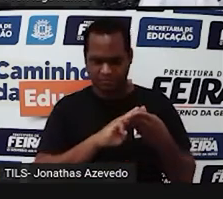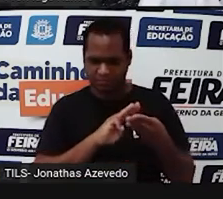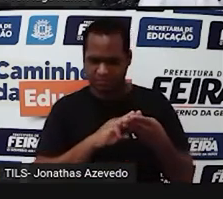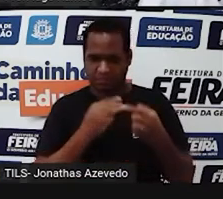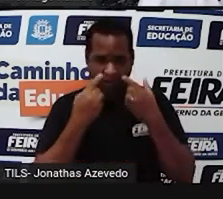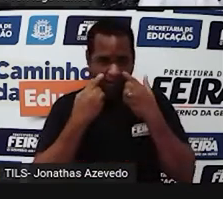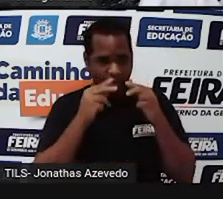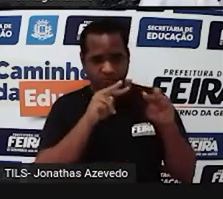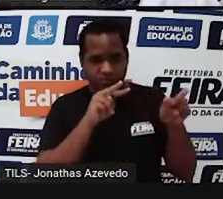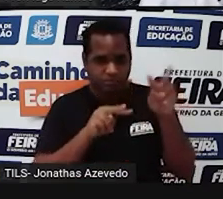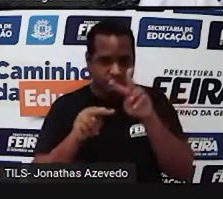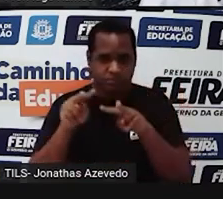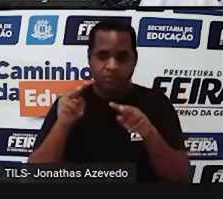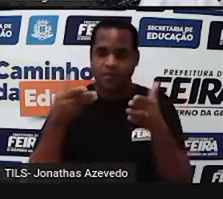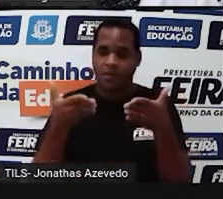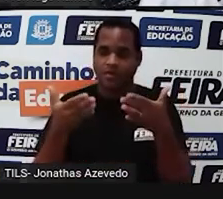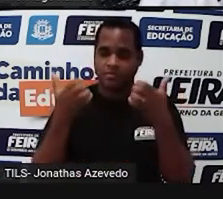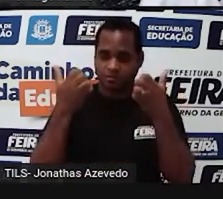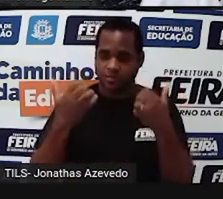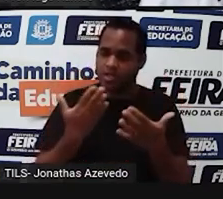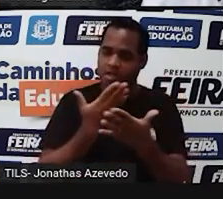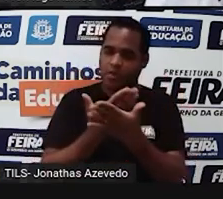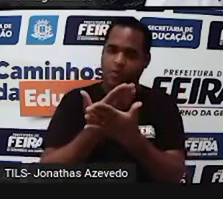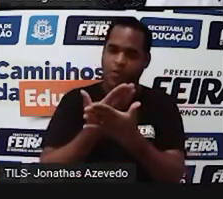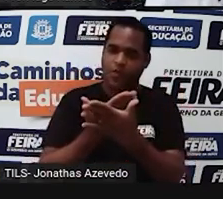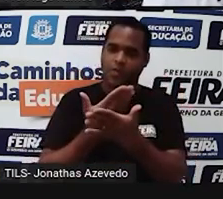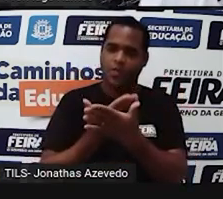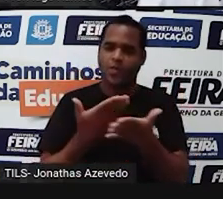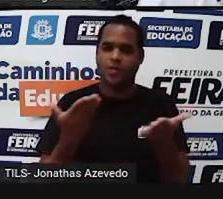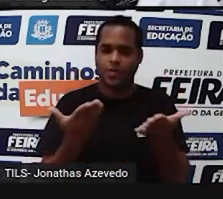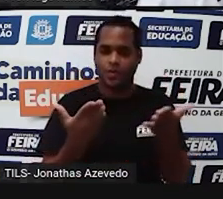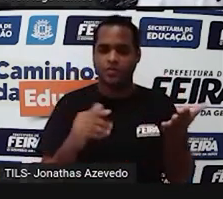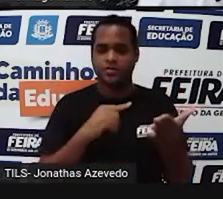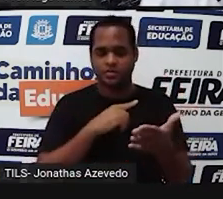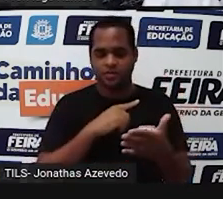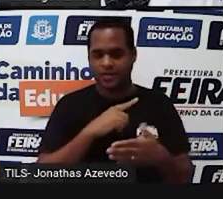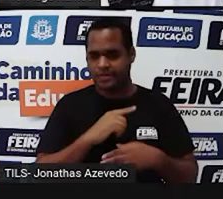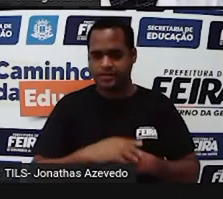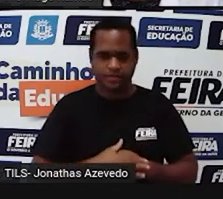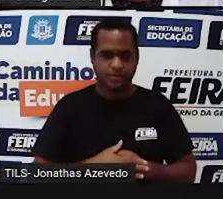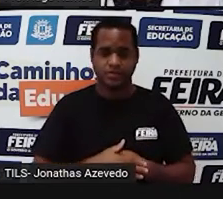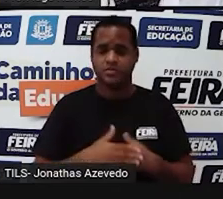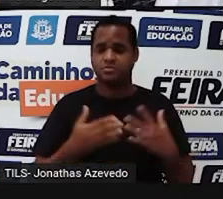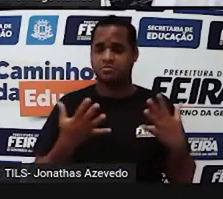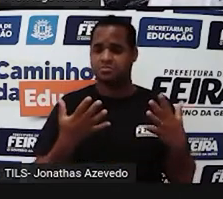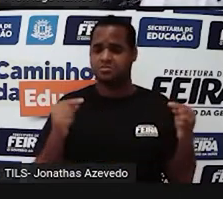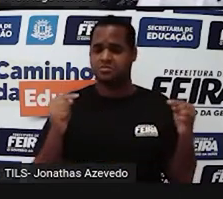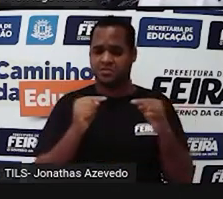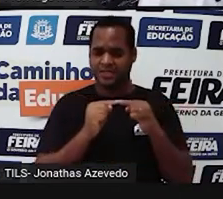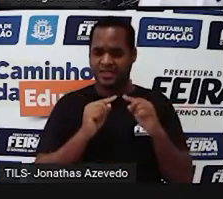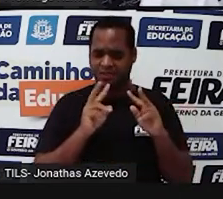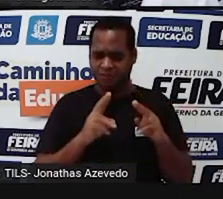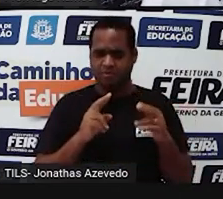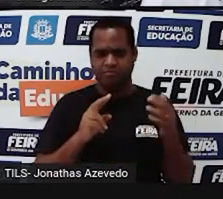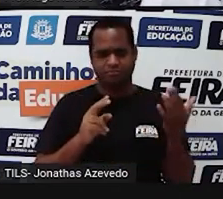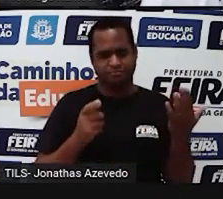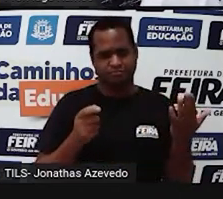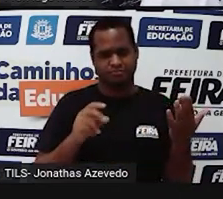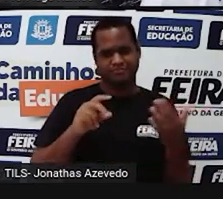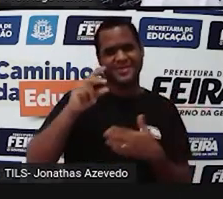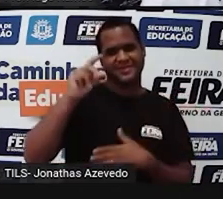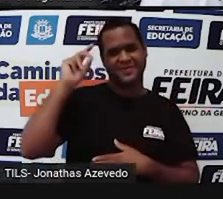vista hoje, como ela é estudada hoje, né? Não é a mesma de quando ela foi